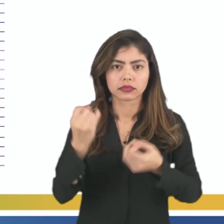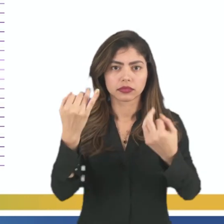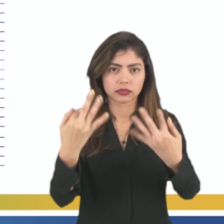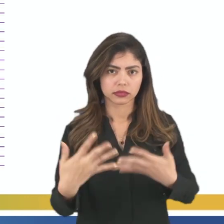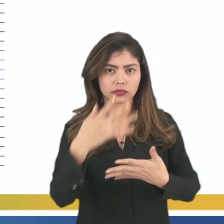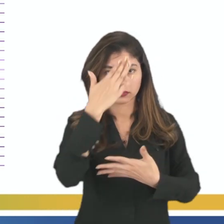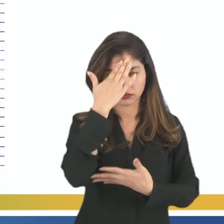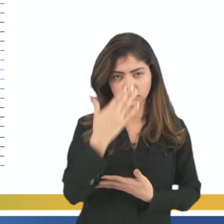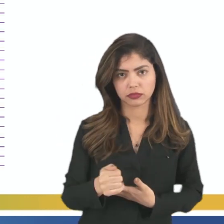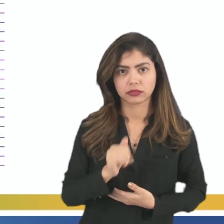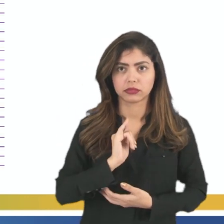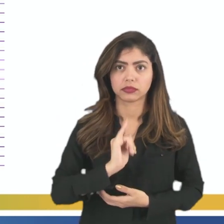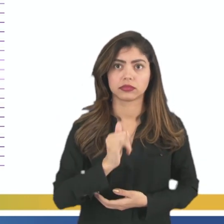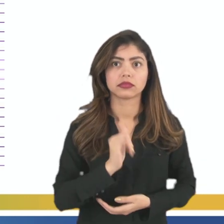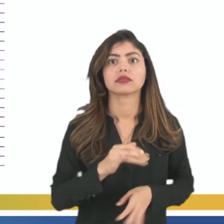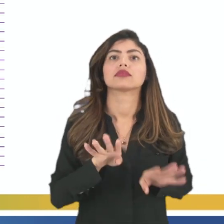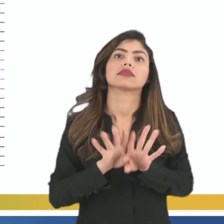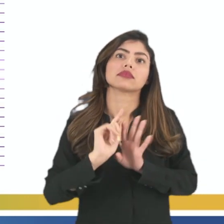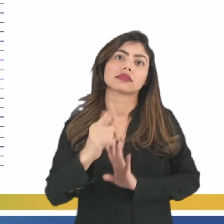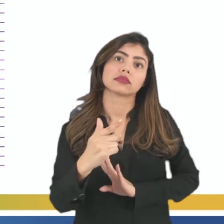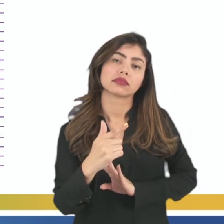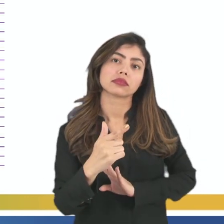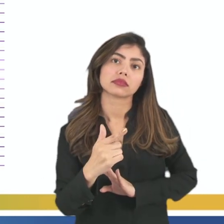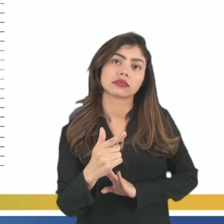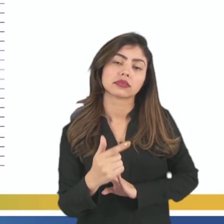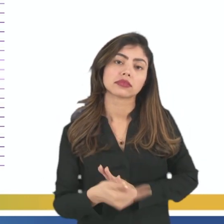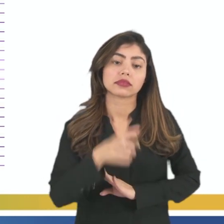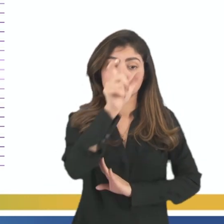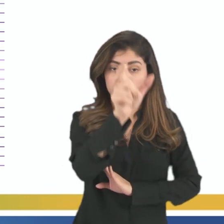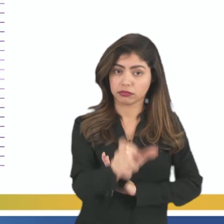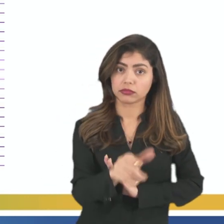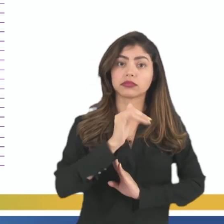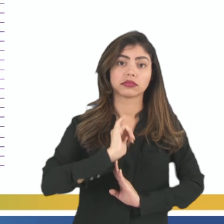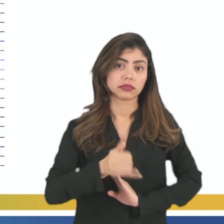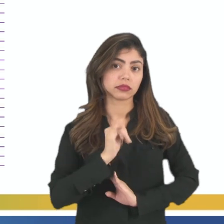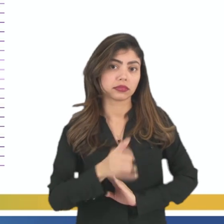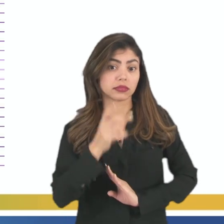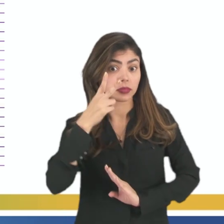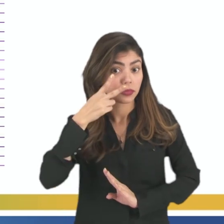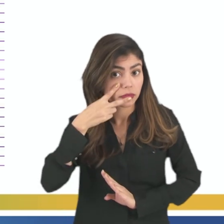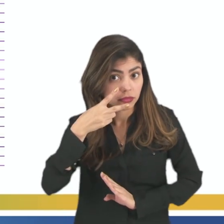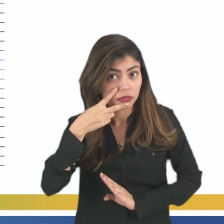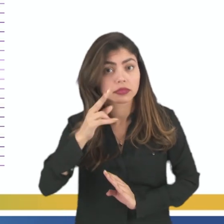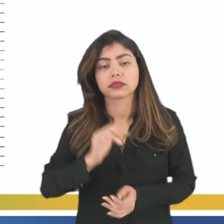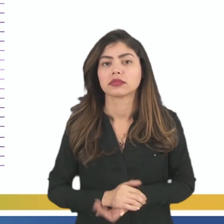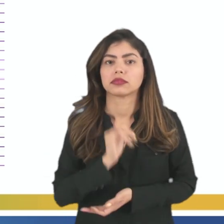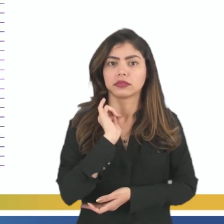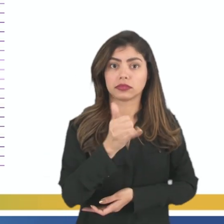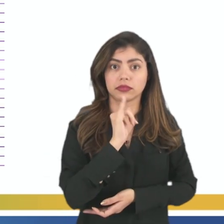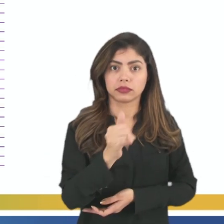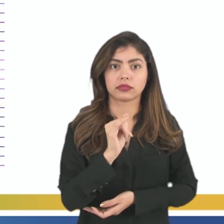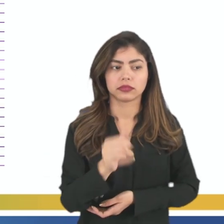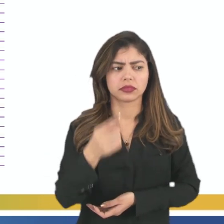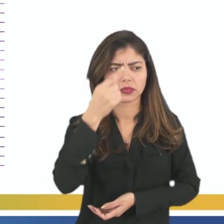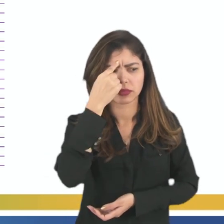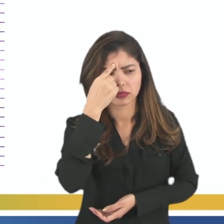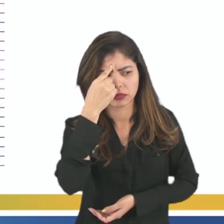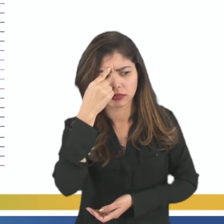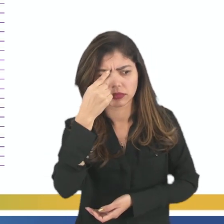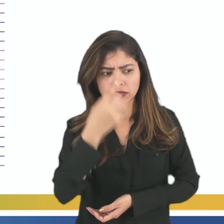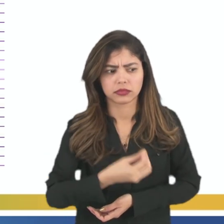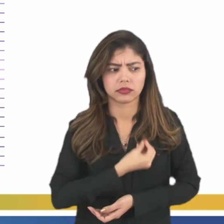que o narrador pode ser narrador-personagem, narrador-observador e narrador-onisciente.